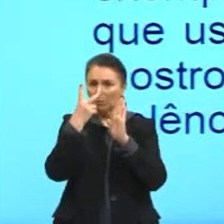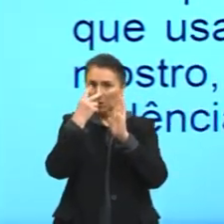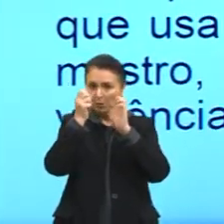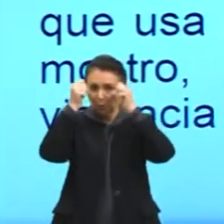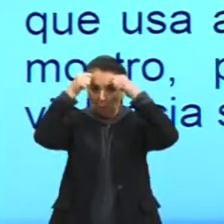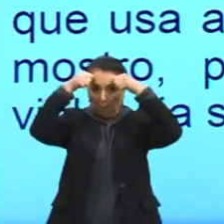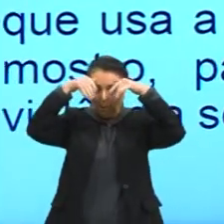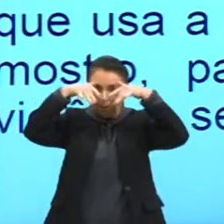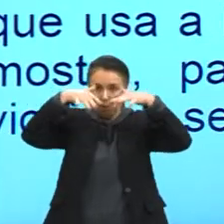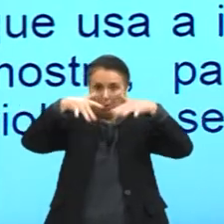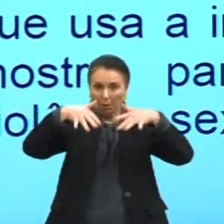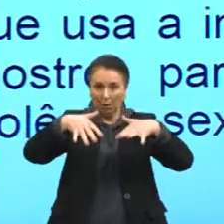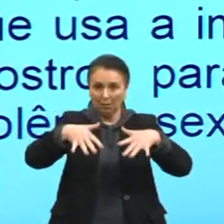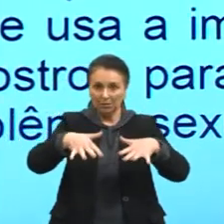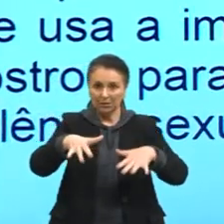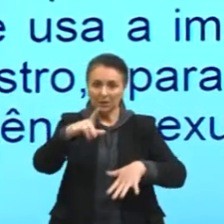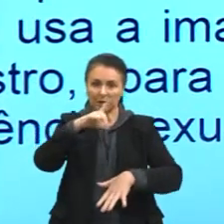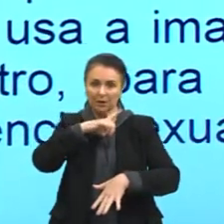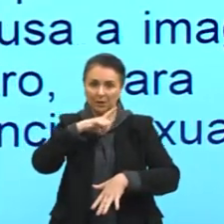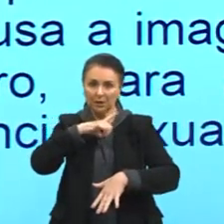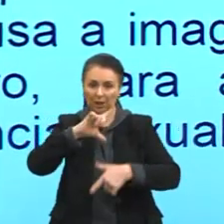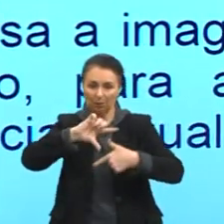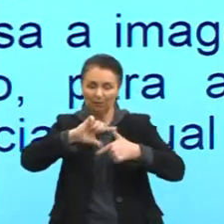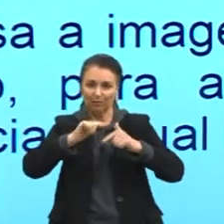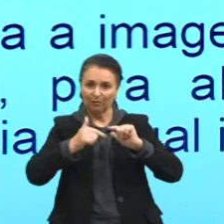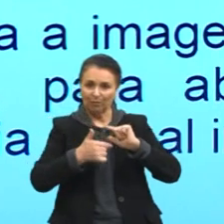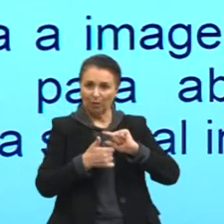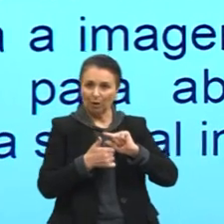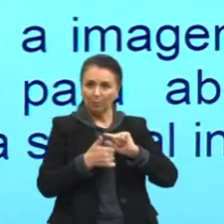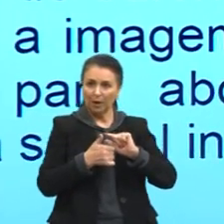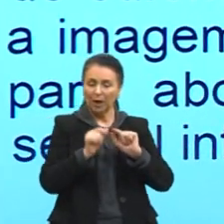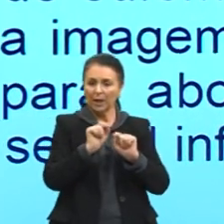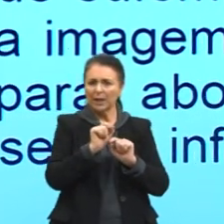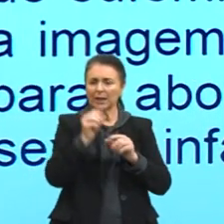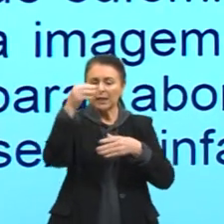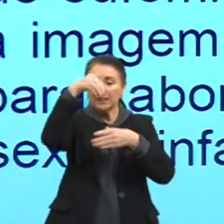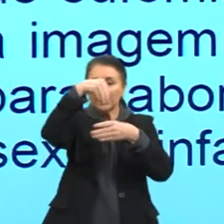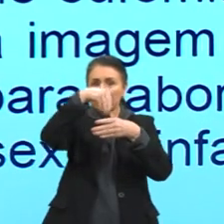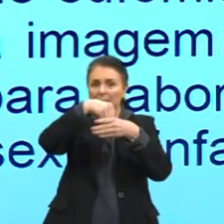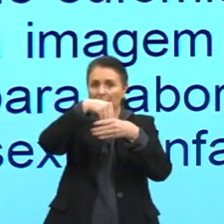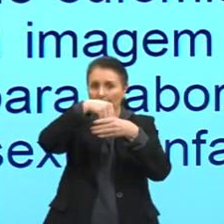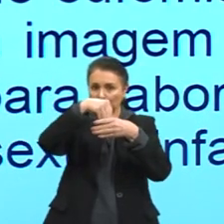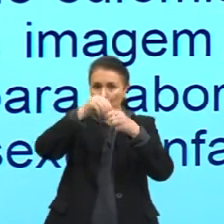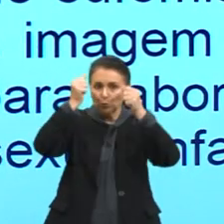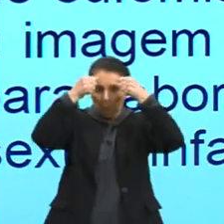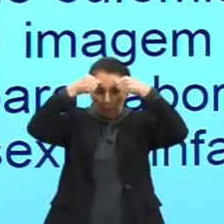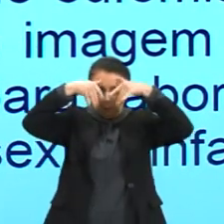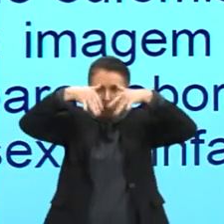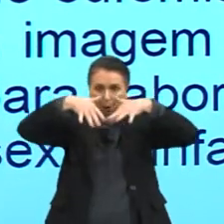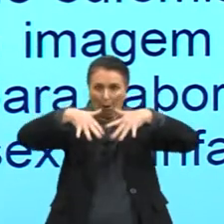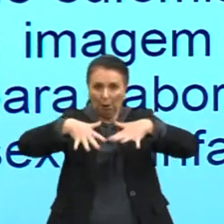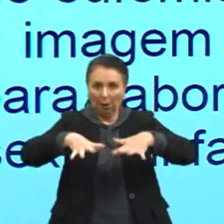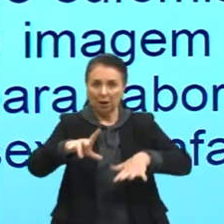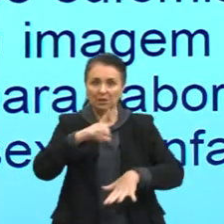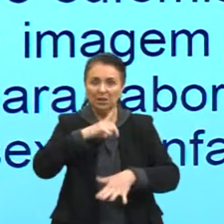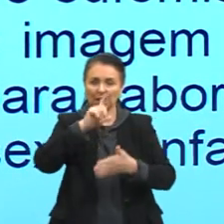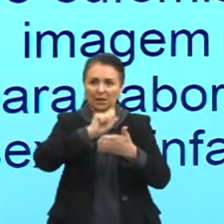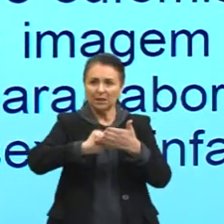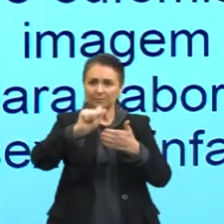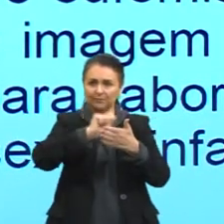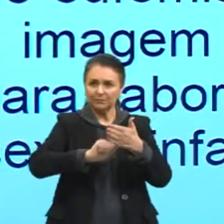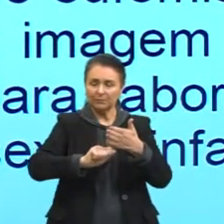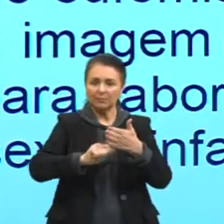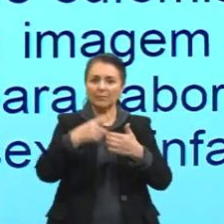e no cantinho dentro dele, na verdade, gente tem escrito para